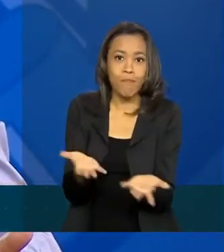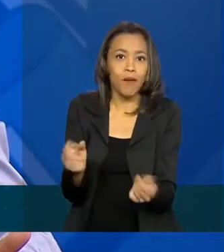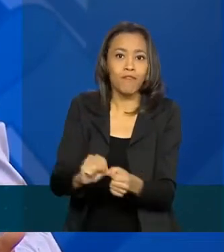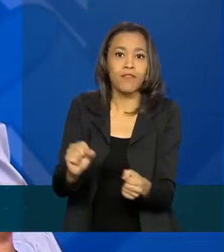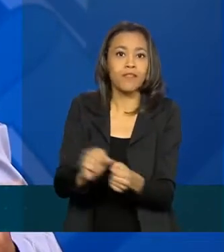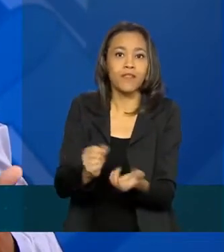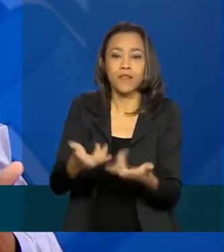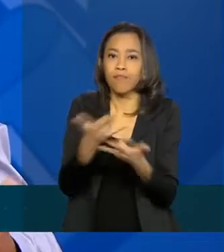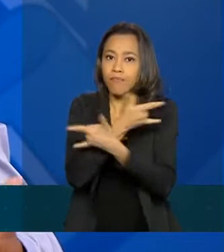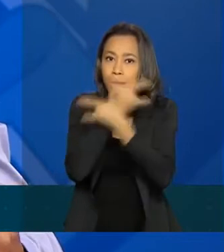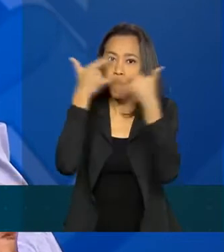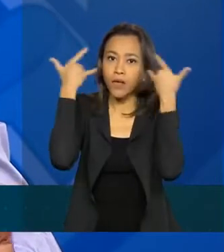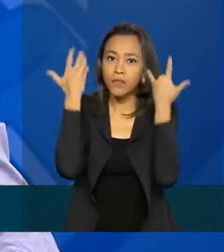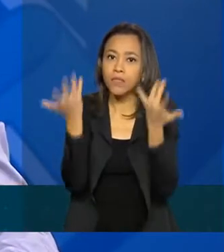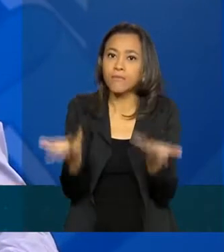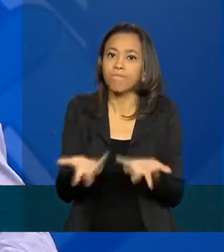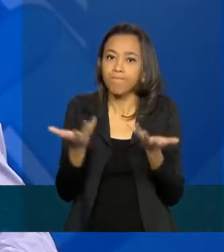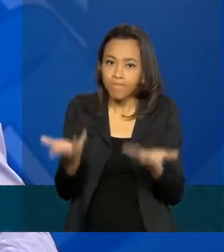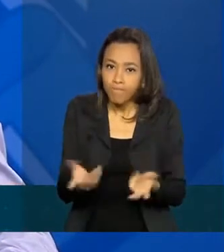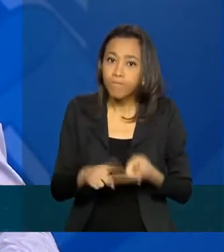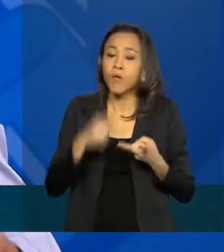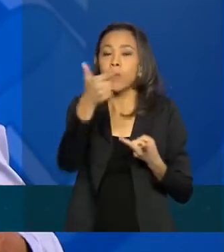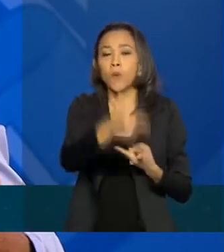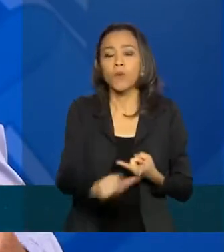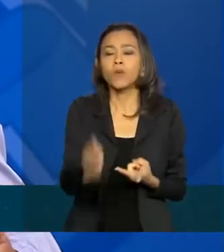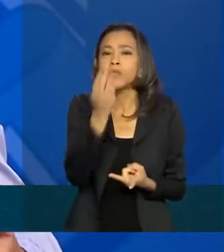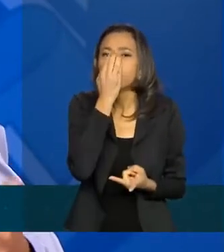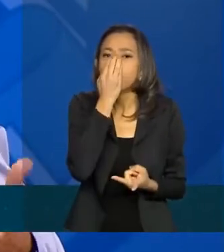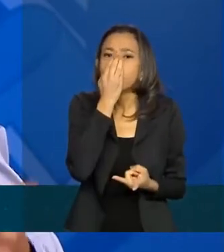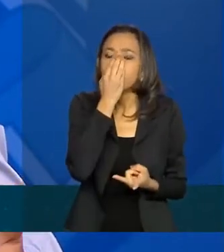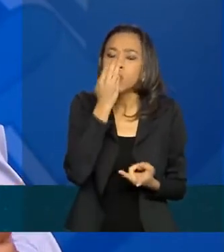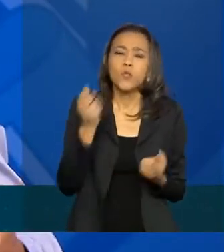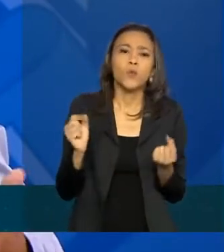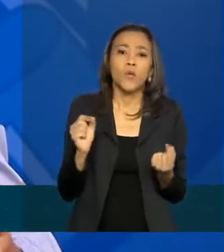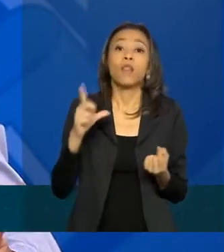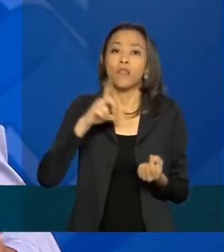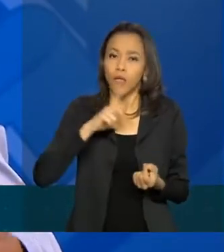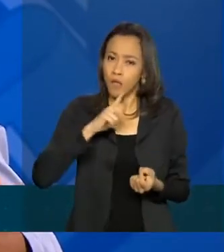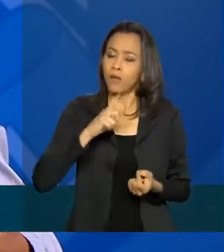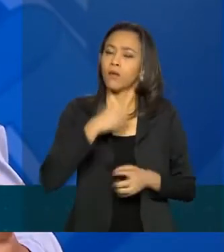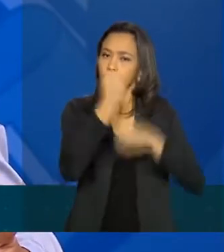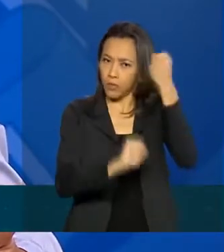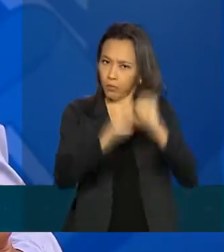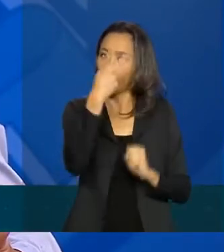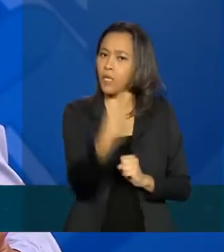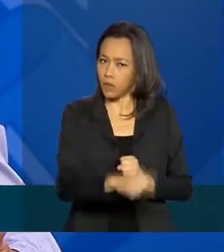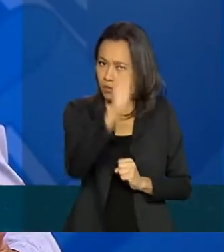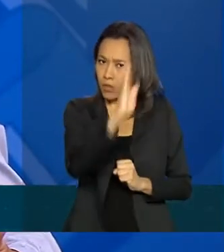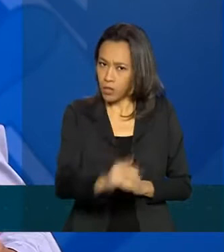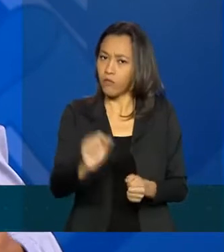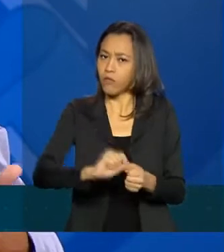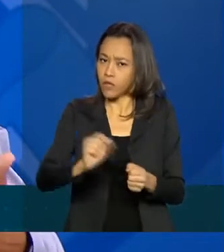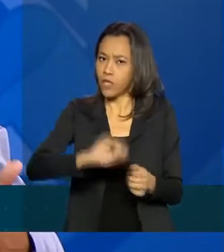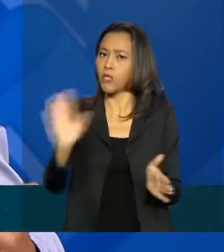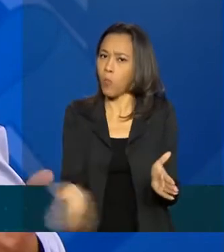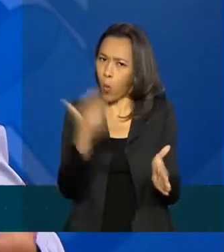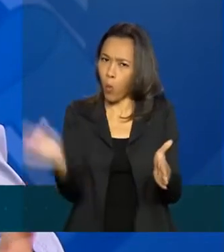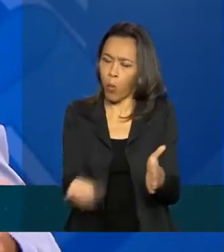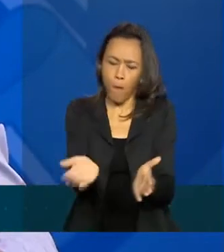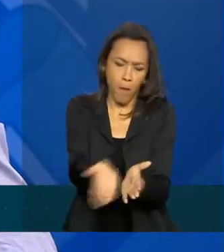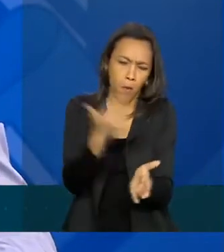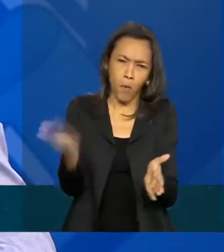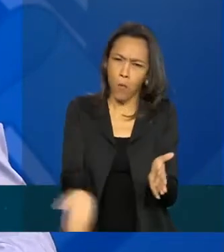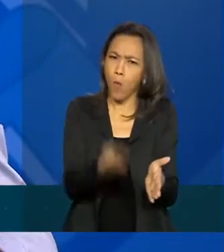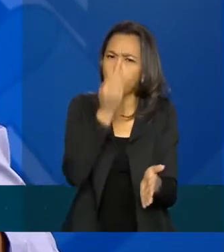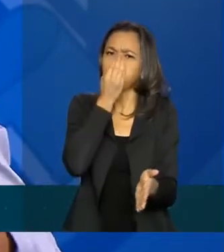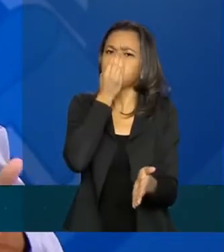dessas máscaras. Em relação aos respiradores, nós estamos com as empresas nacionais produzindo essa quantidade de